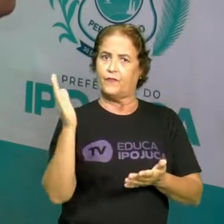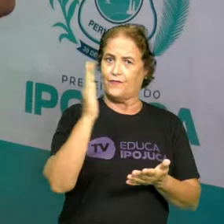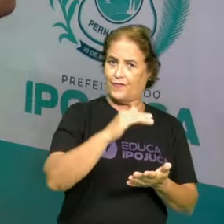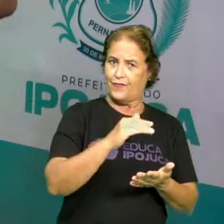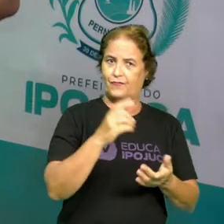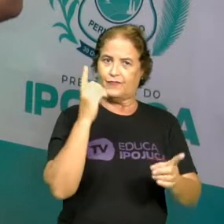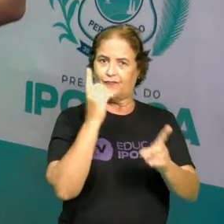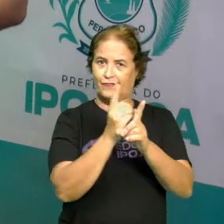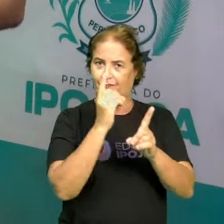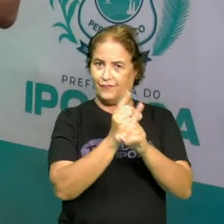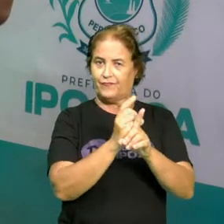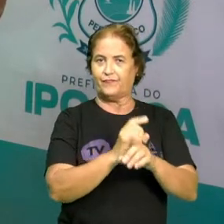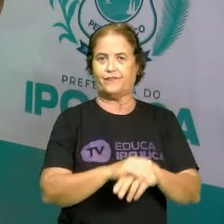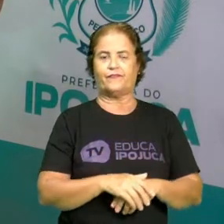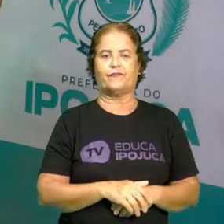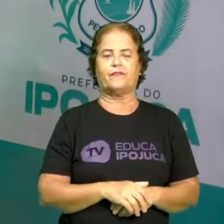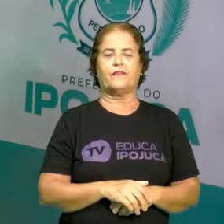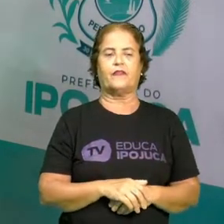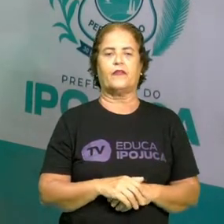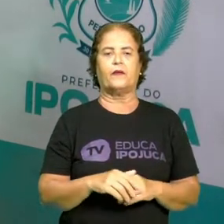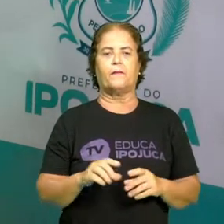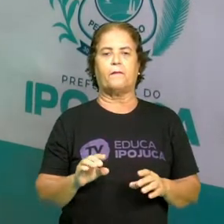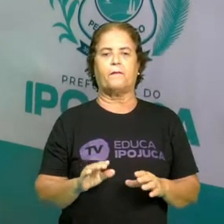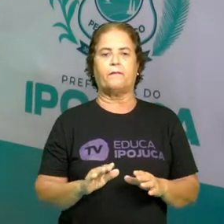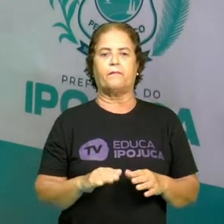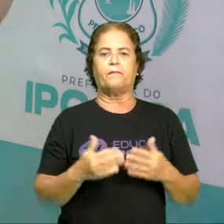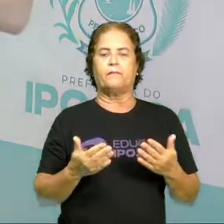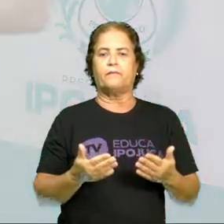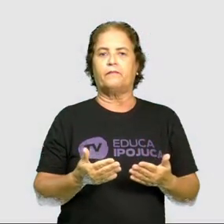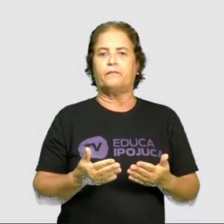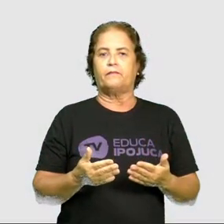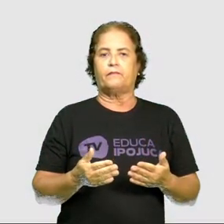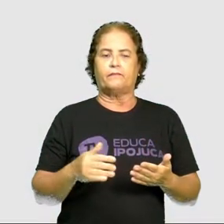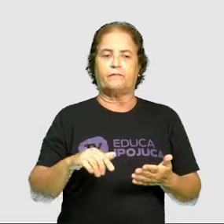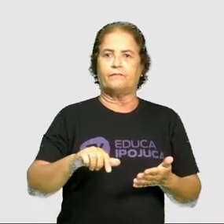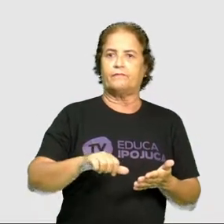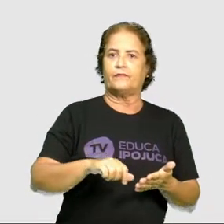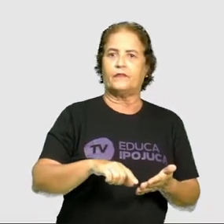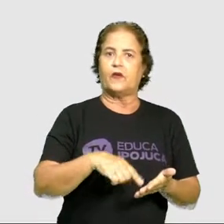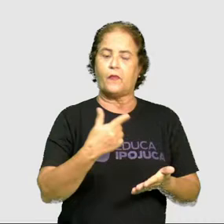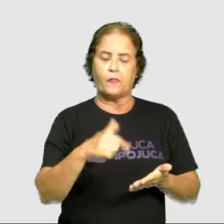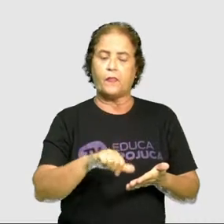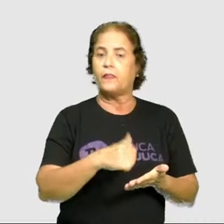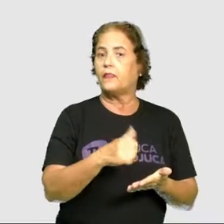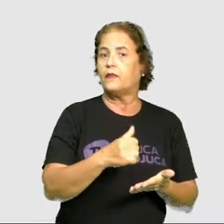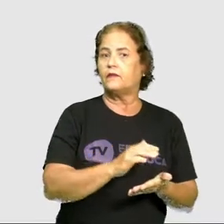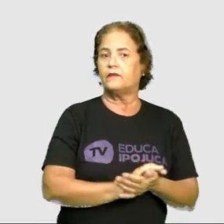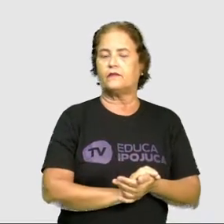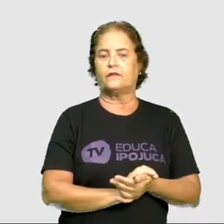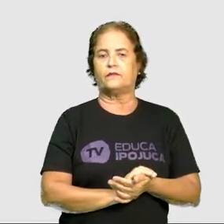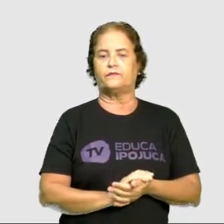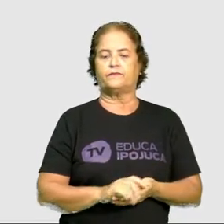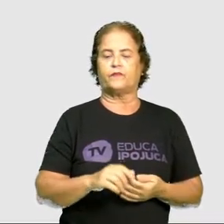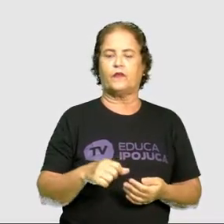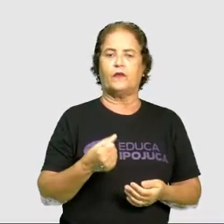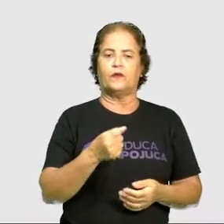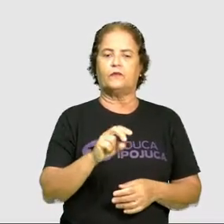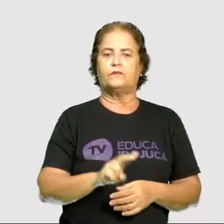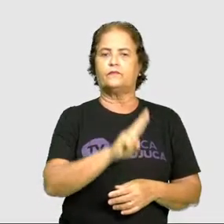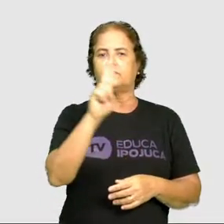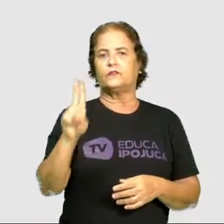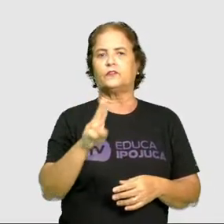descobrir? Portanto, vamos analisar. Usaremos a contagem das coleções.